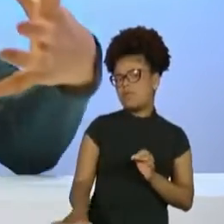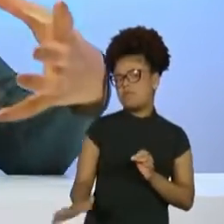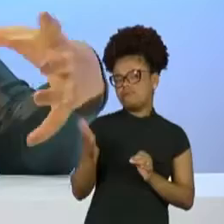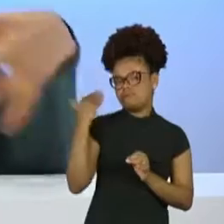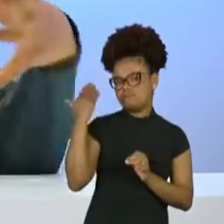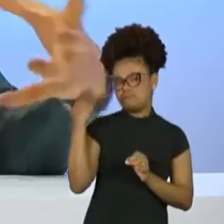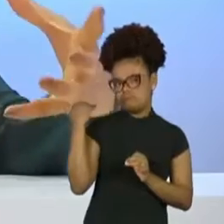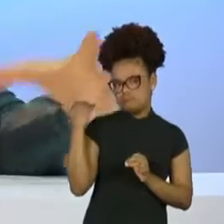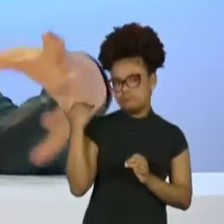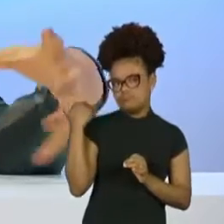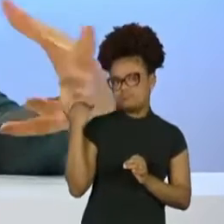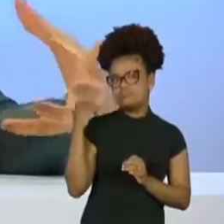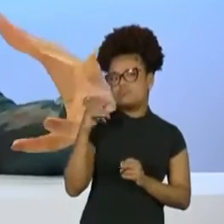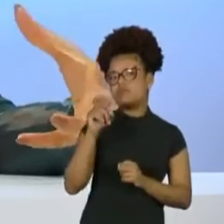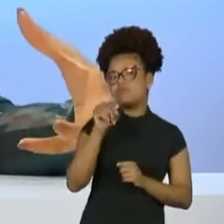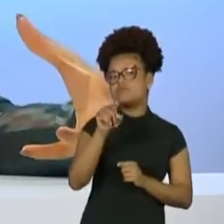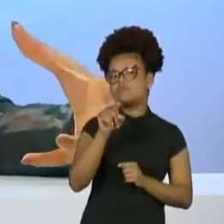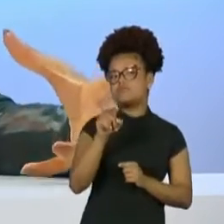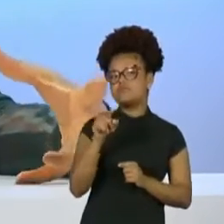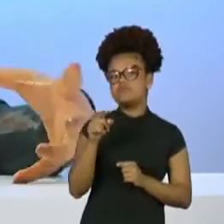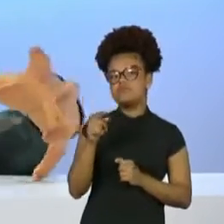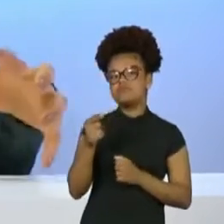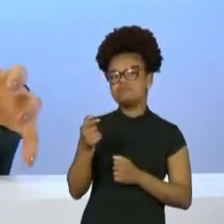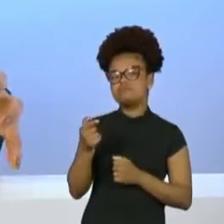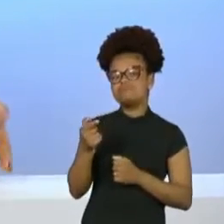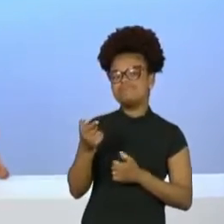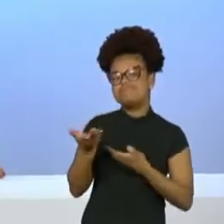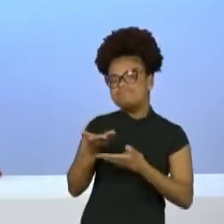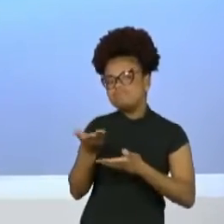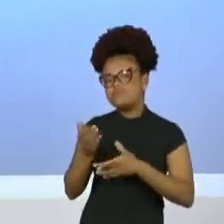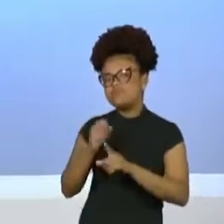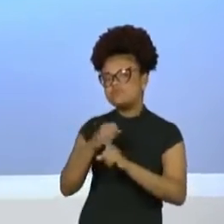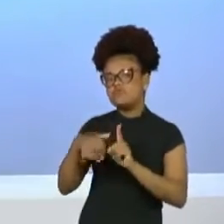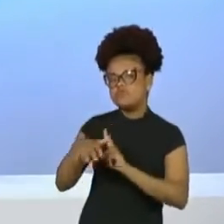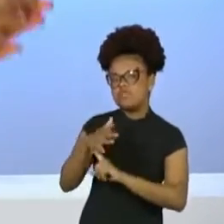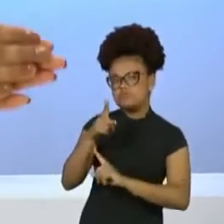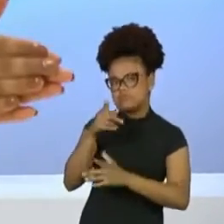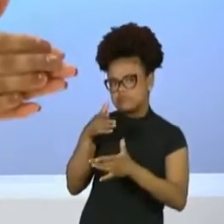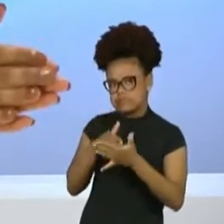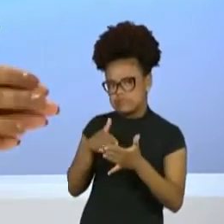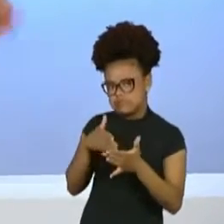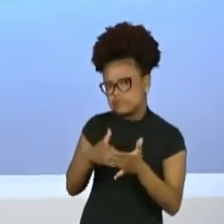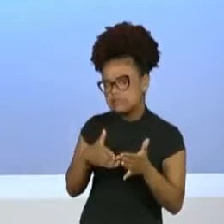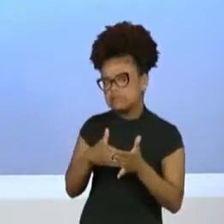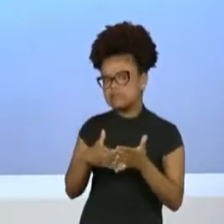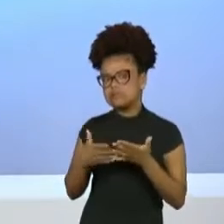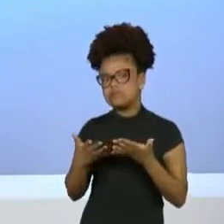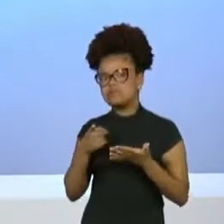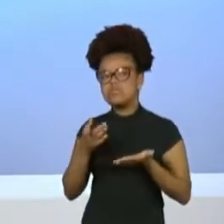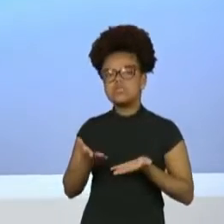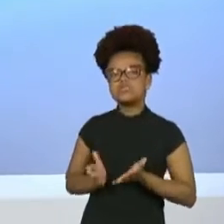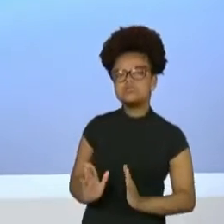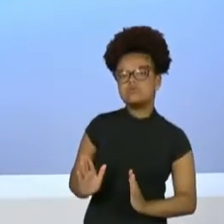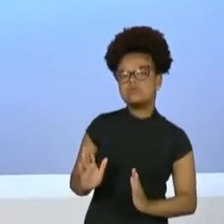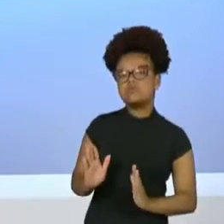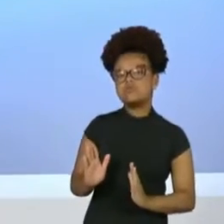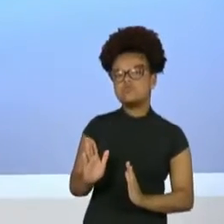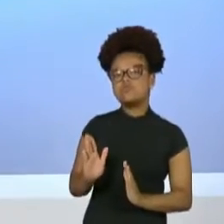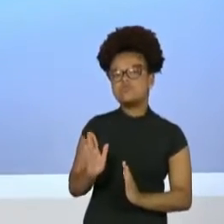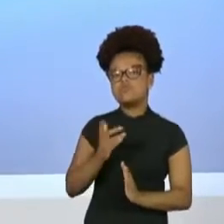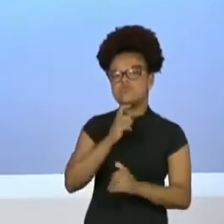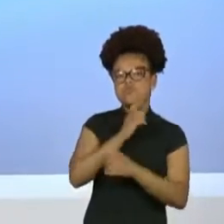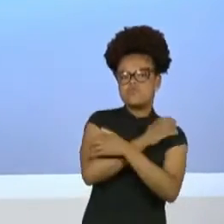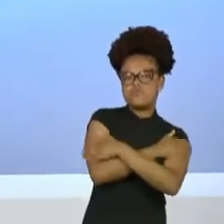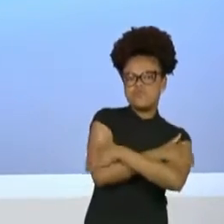parecida com a minha mãe. É, porque nasceu em Campos, depois você veio pro Morro do Cantagalo,